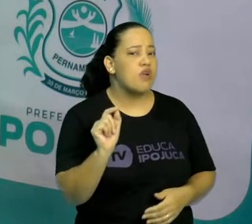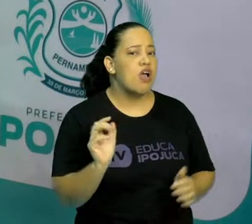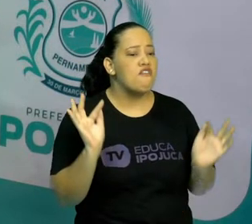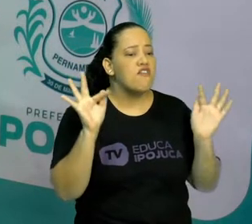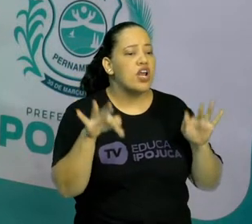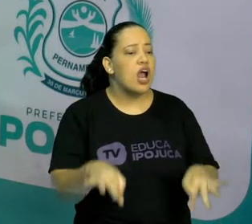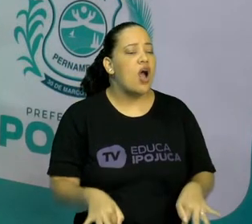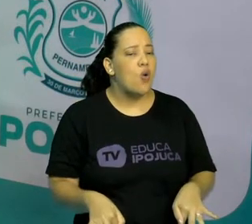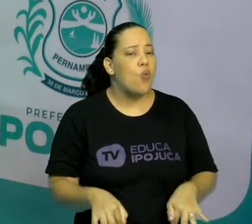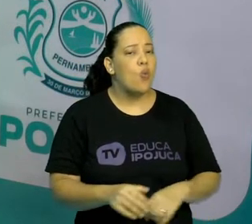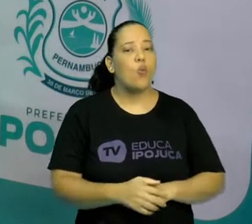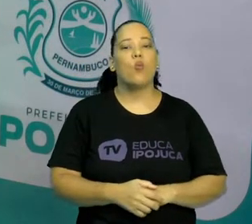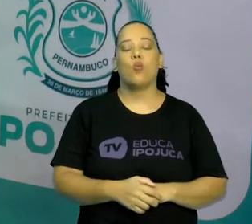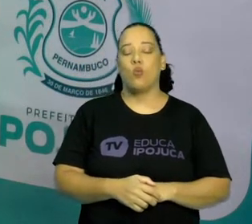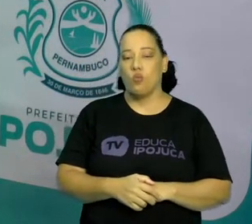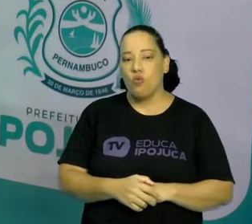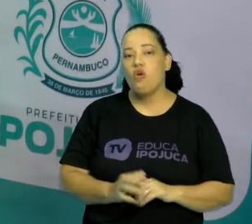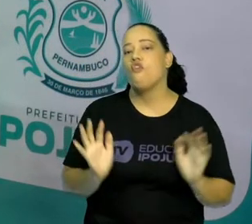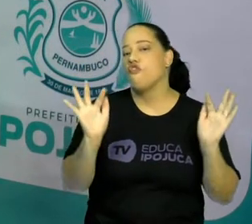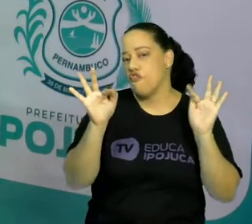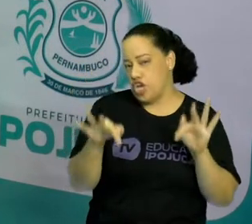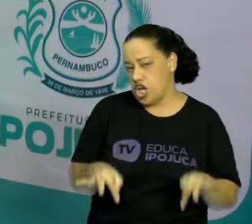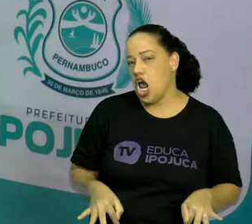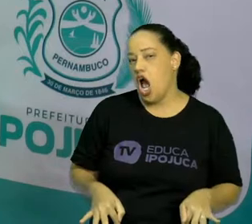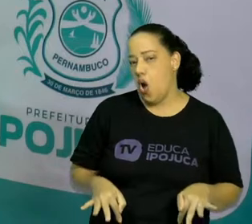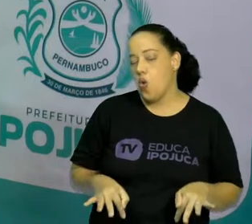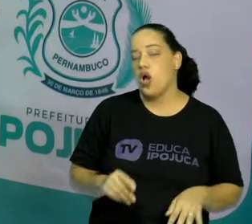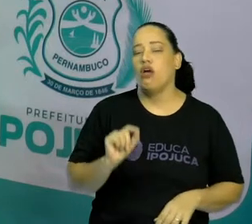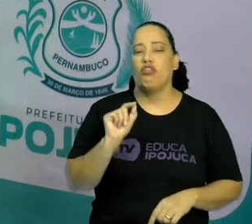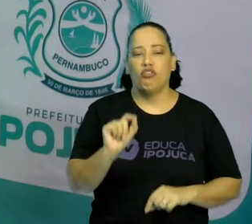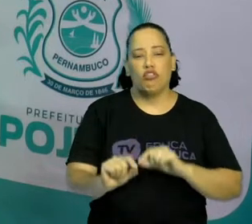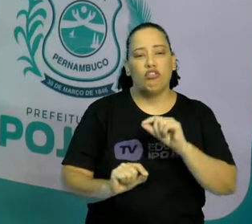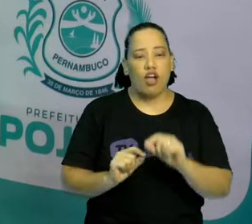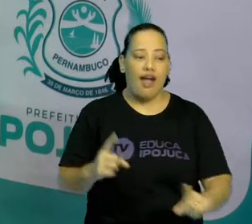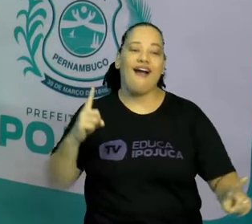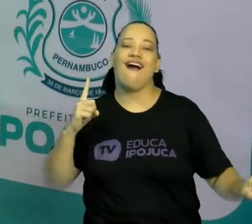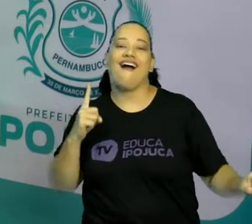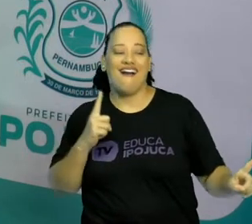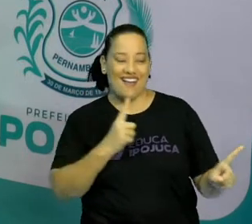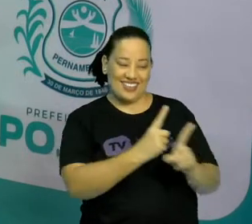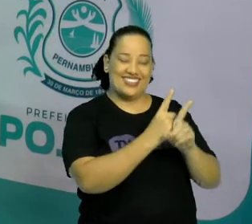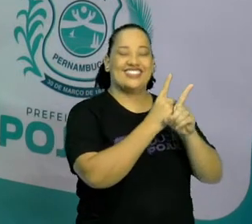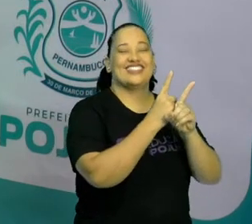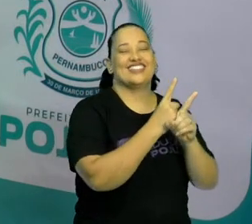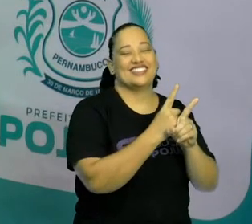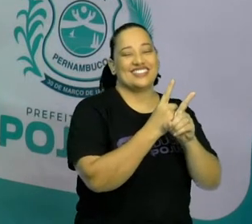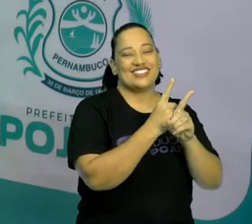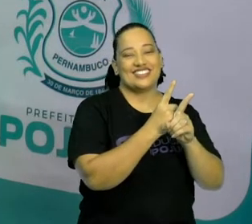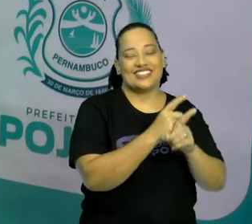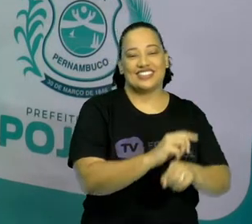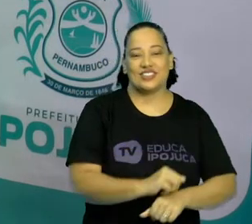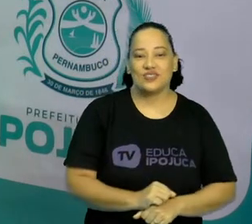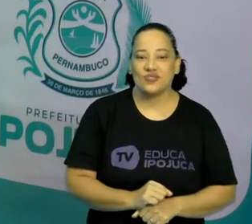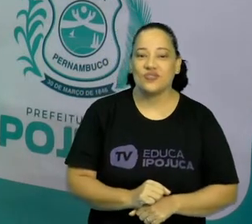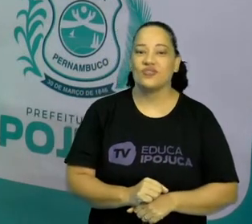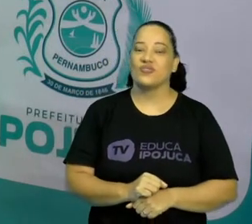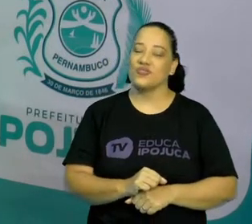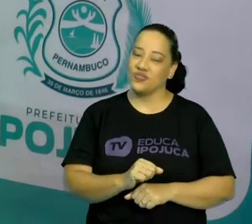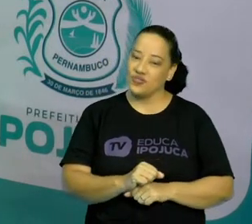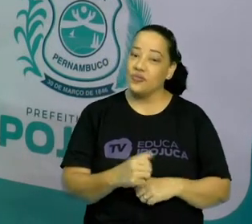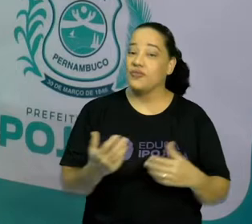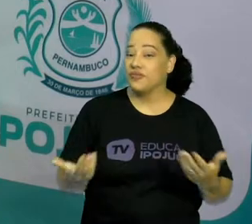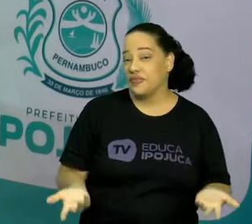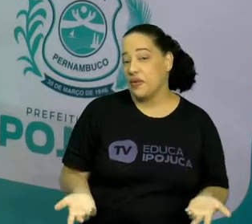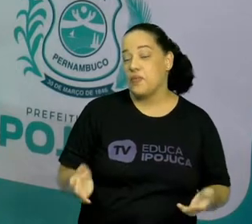Bom, no final da história, né, o galinho foi encontrado. Isso mesmo! Bom,